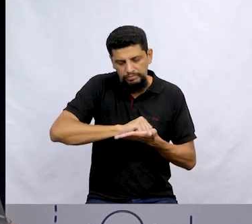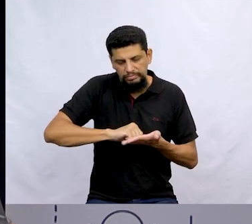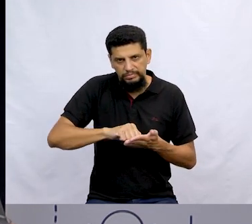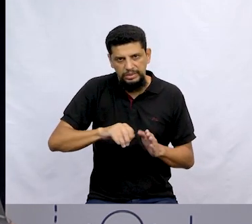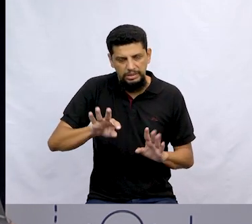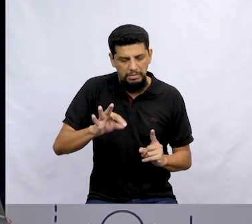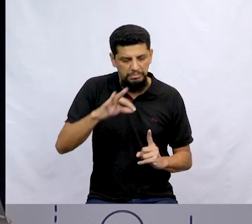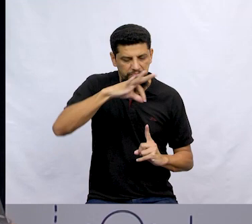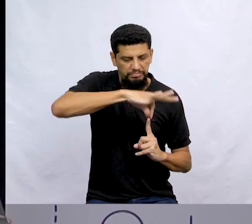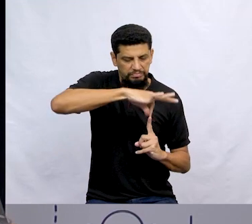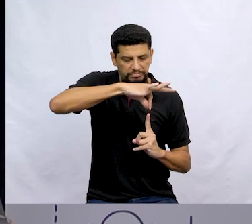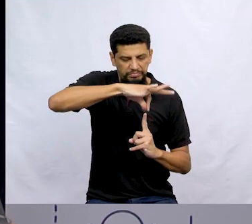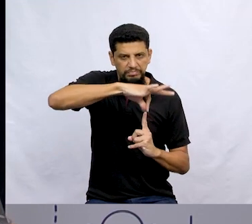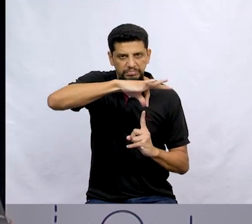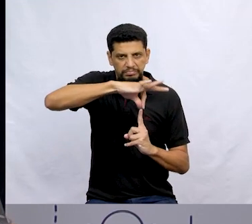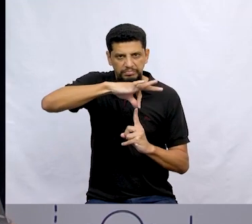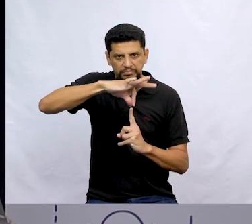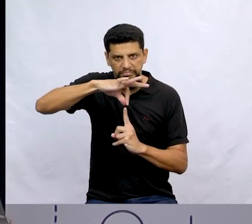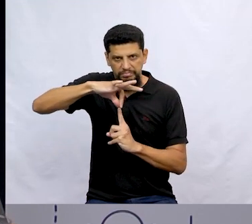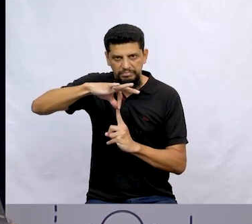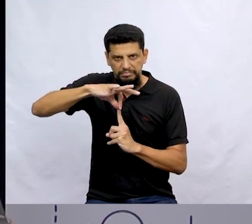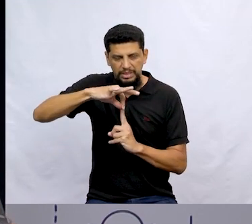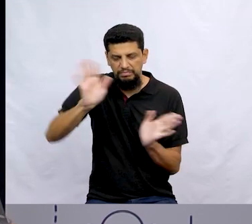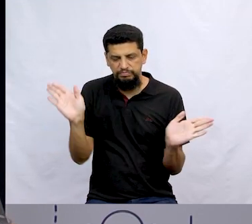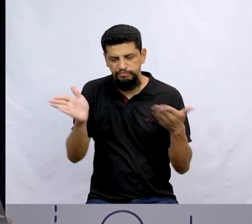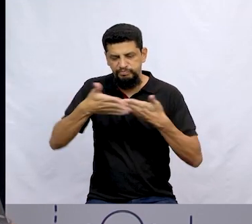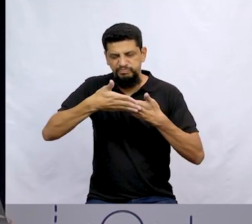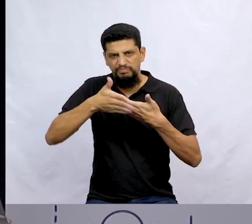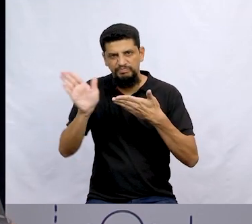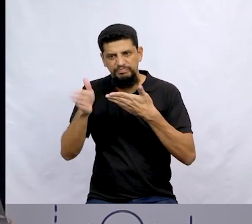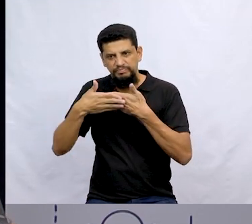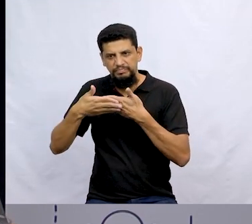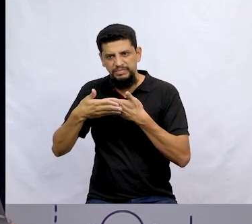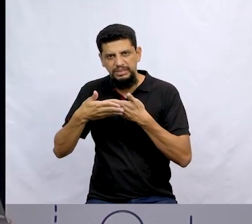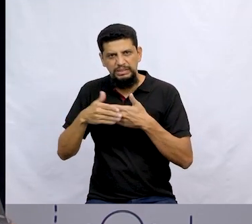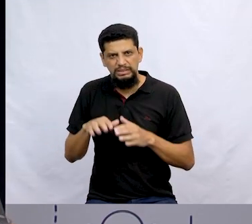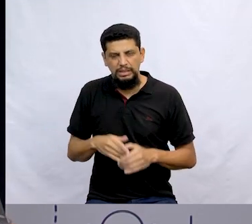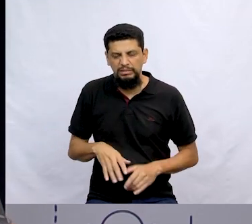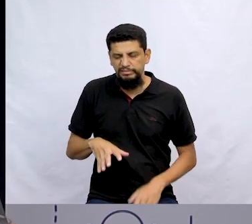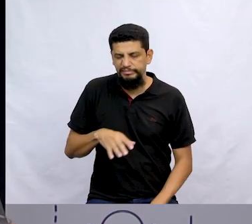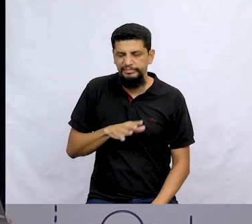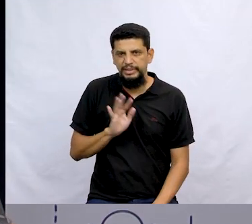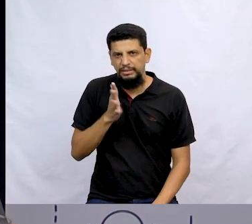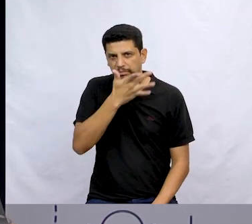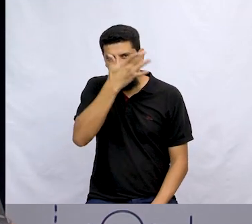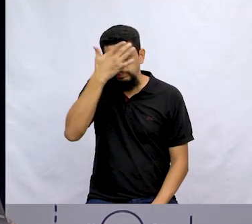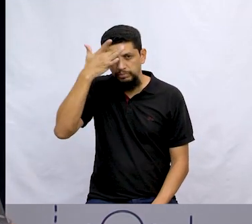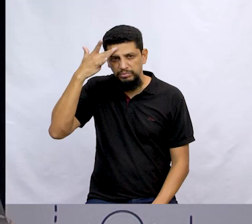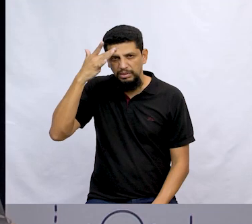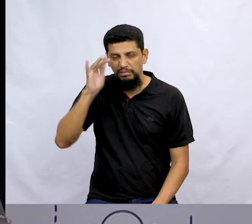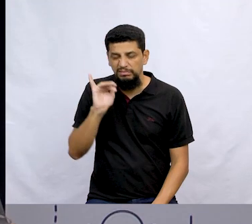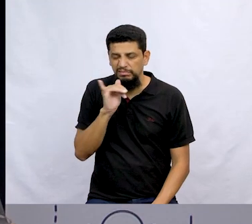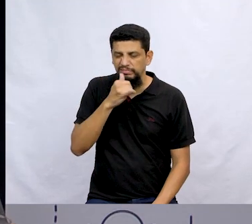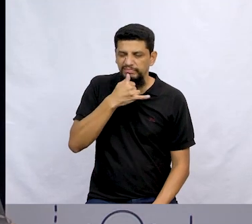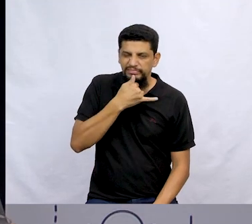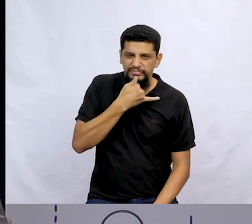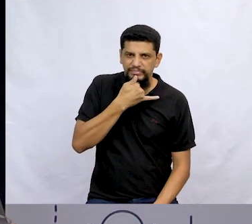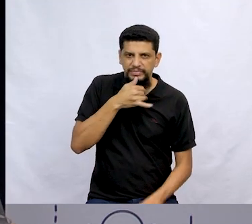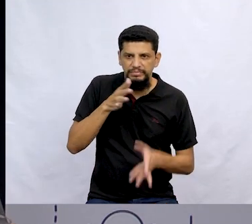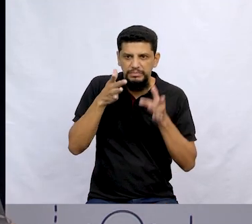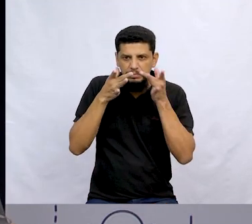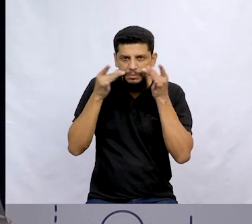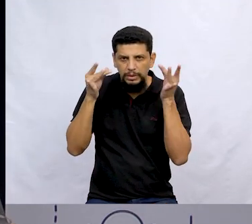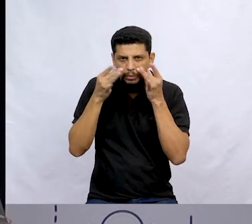quitana não abriu as portas, estava muito aborrecido para isso. Enfim, o clima de desencanto estava rondando a cidade. Os